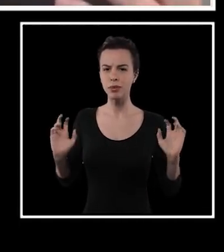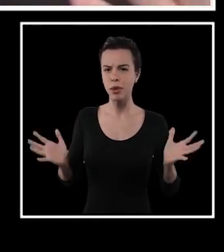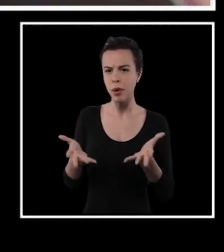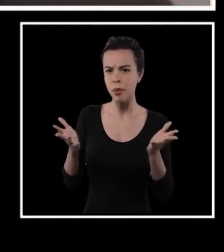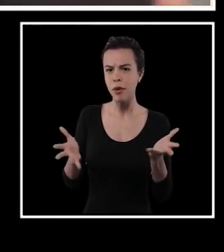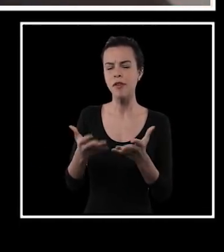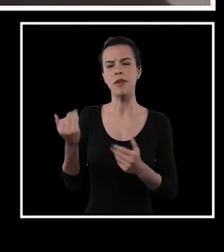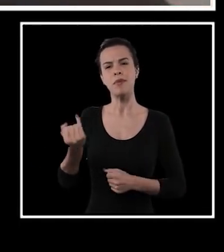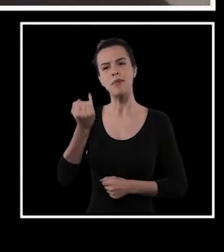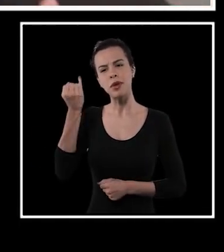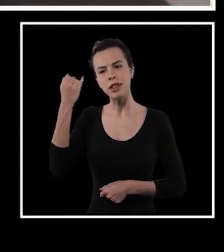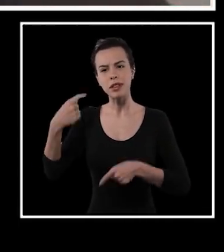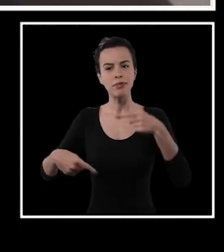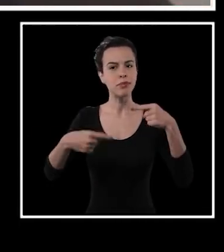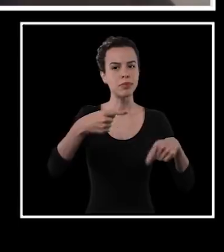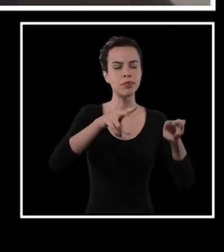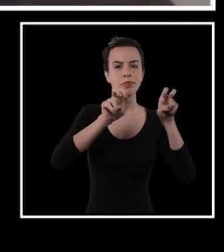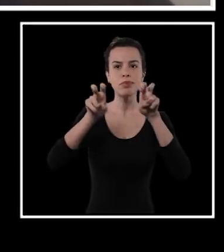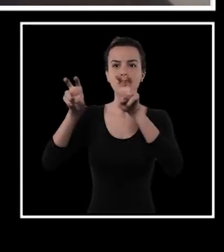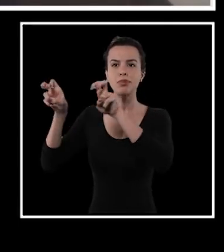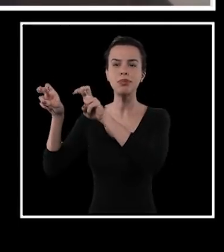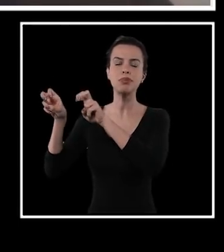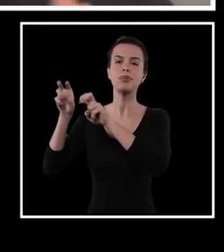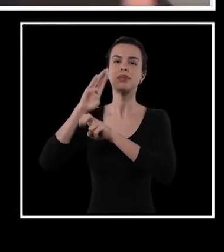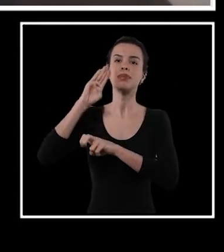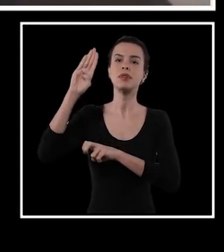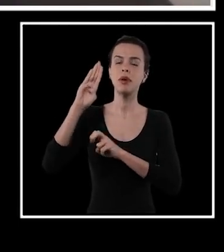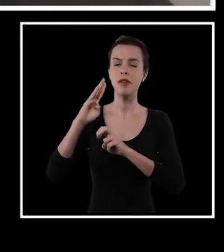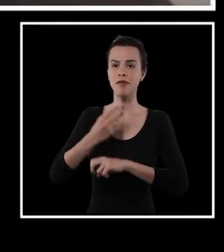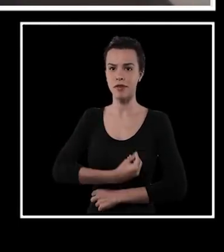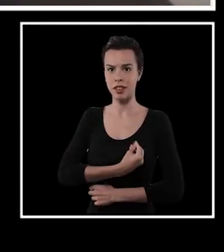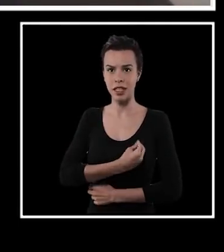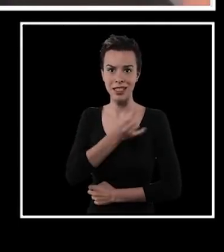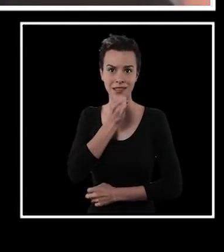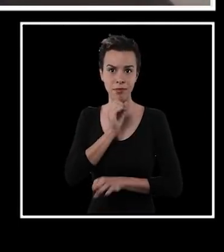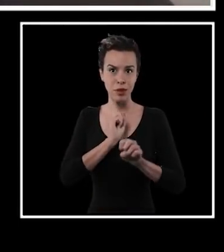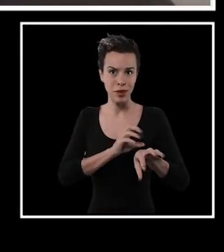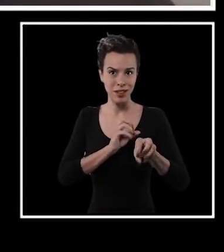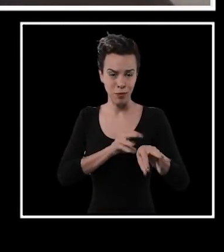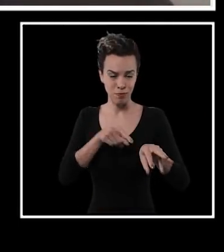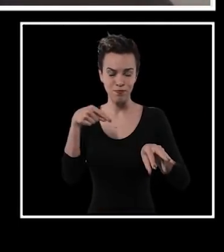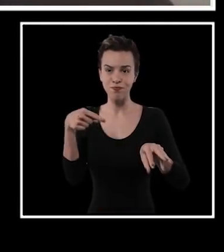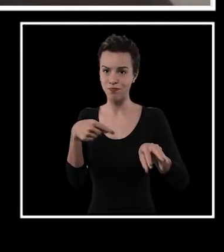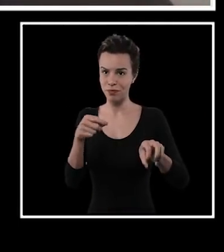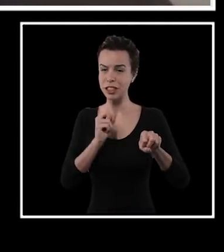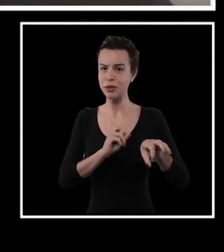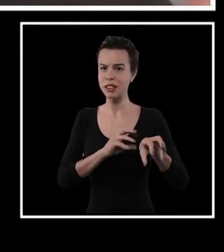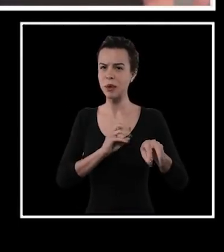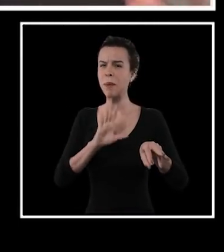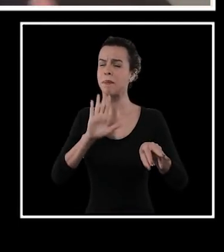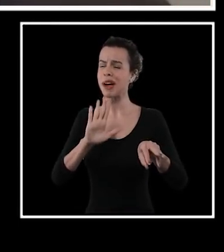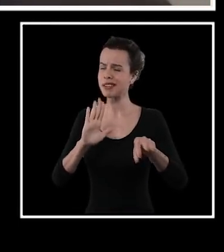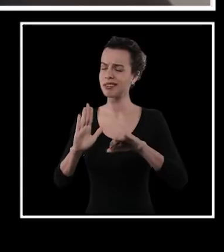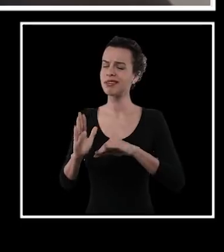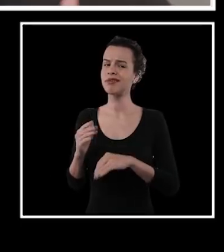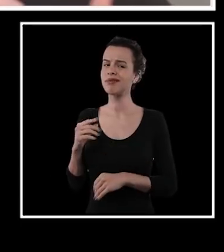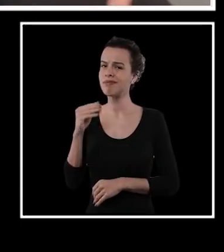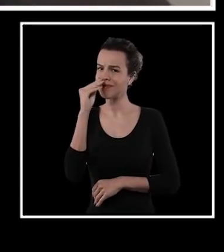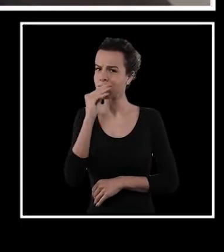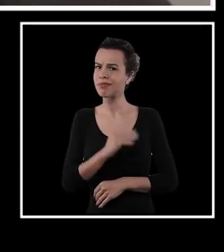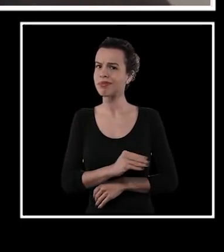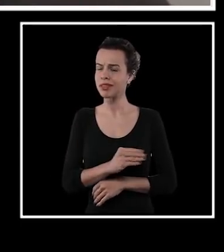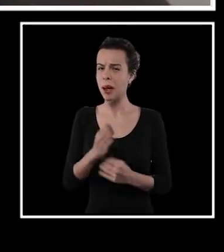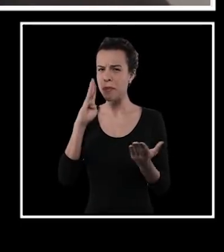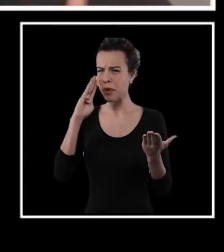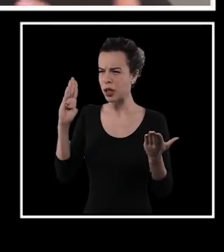dizer o que é importante, o que são prioridades para a vida, que é a educação, mas que vem sendo deixada de lado se ela